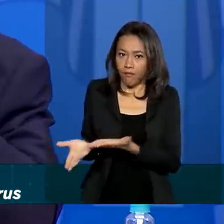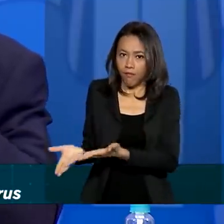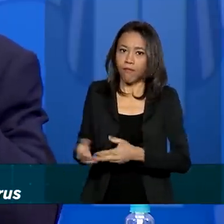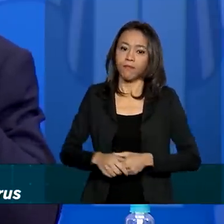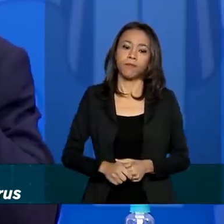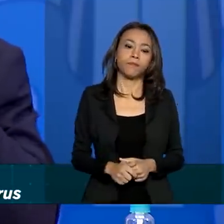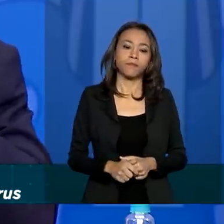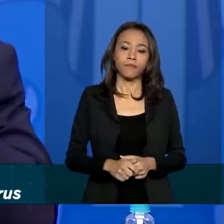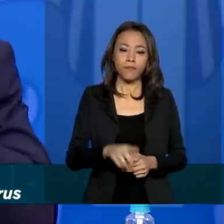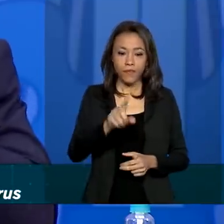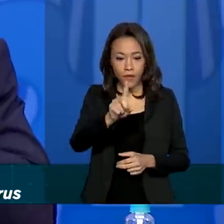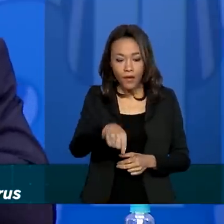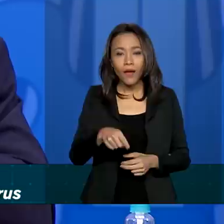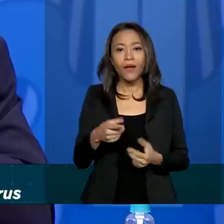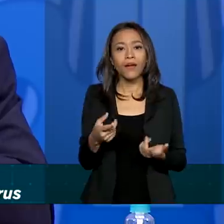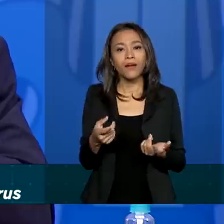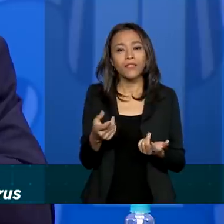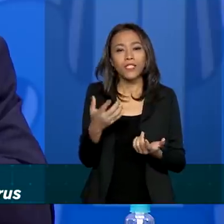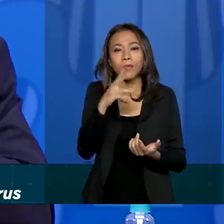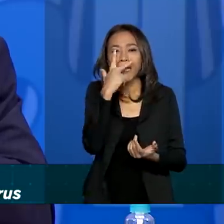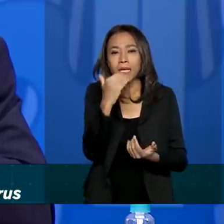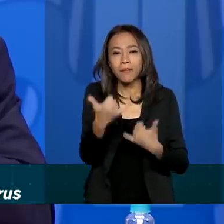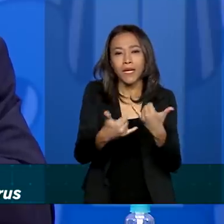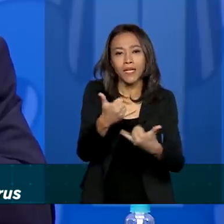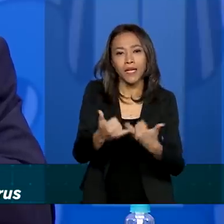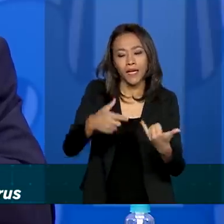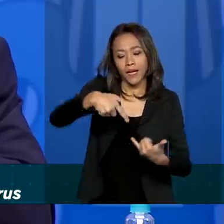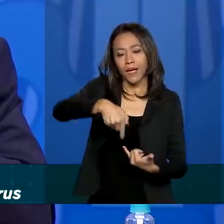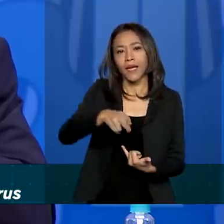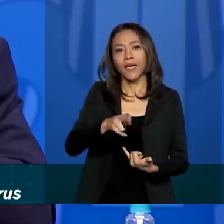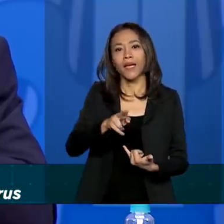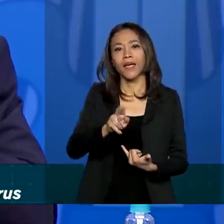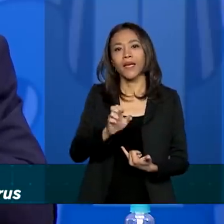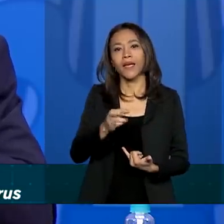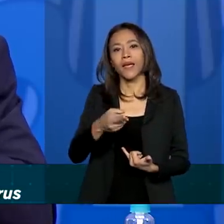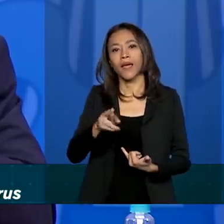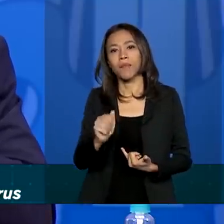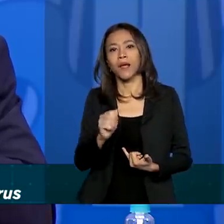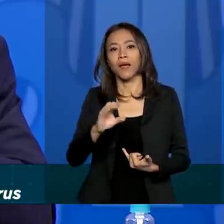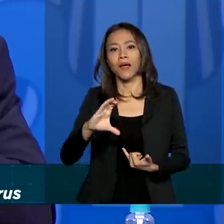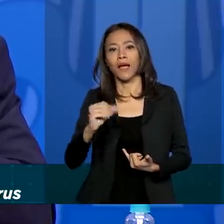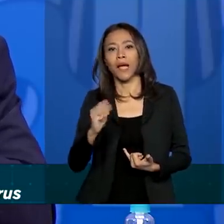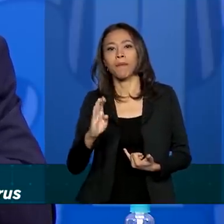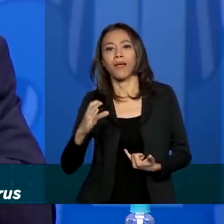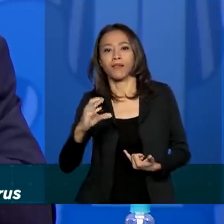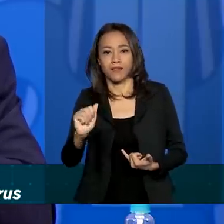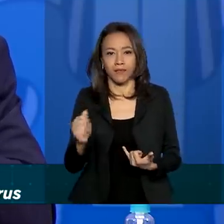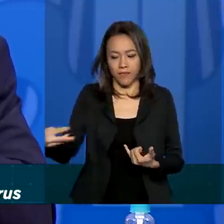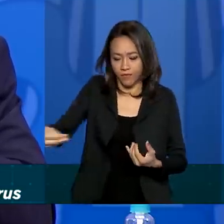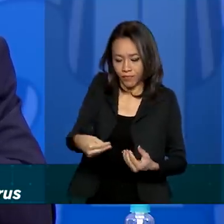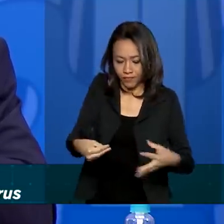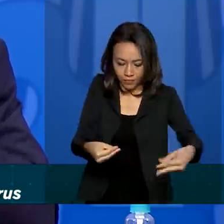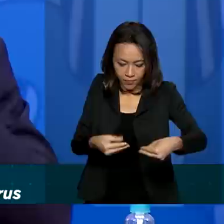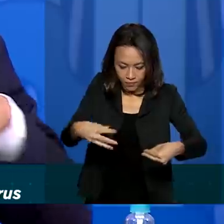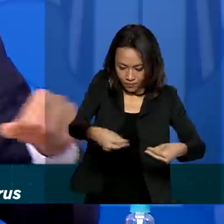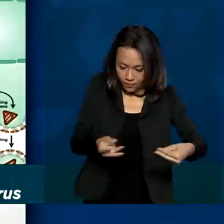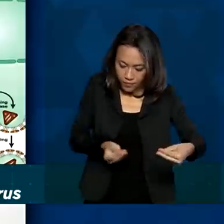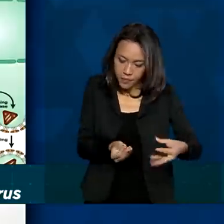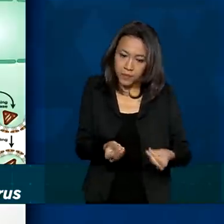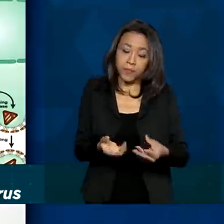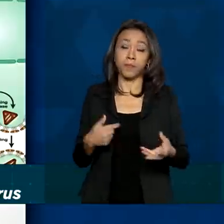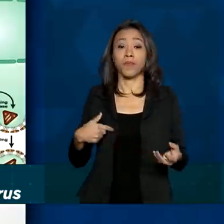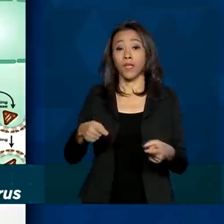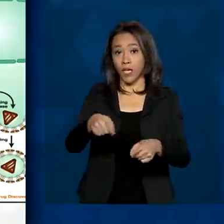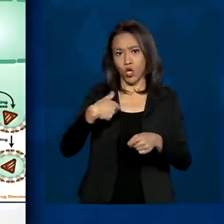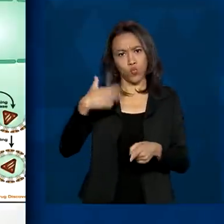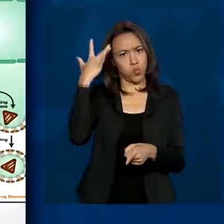É um tipo de um quebra-cabeças para fazer com que isso funcione. O vírus, eu não sou especialista